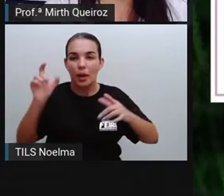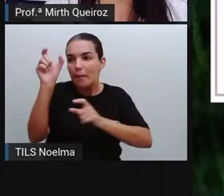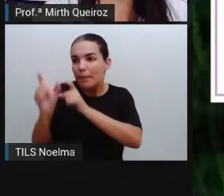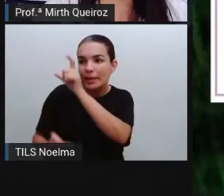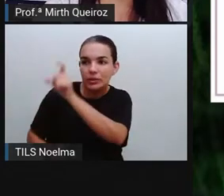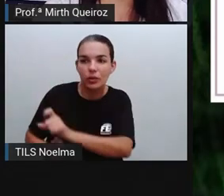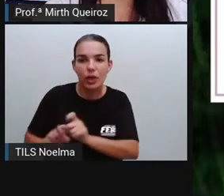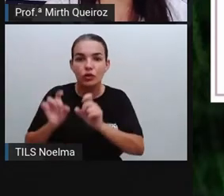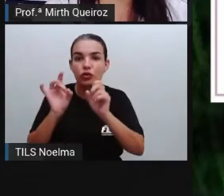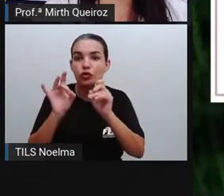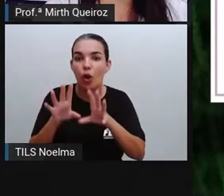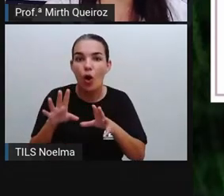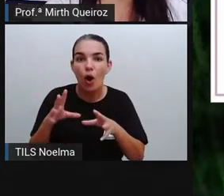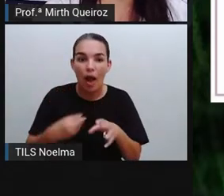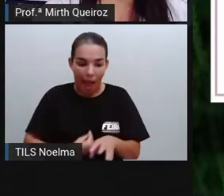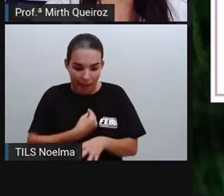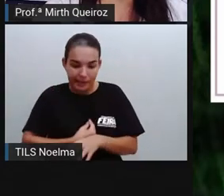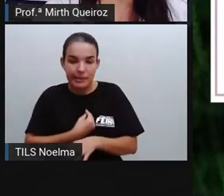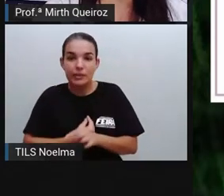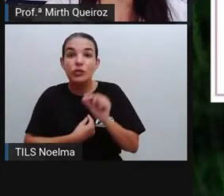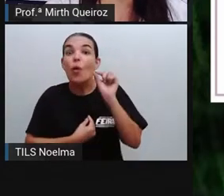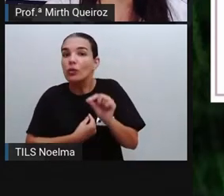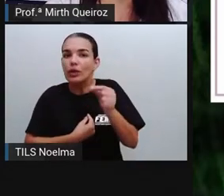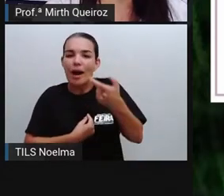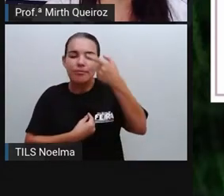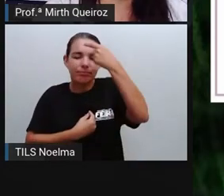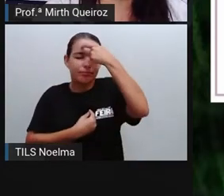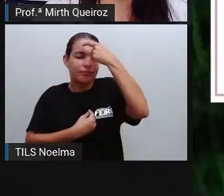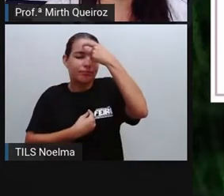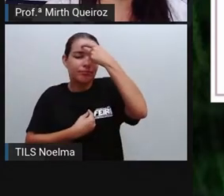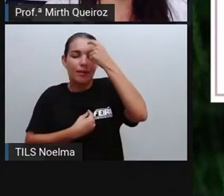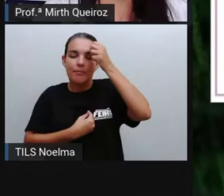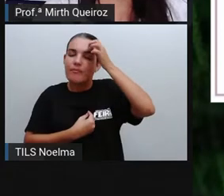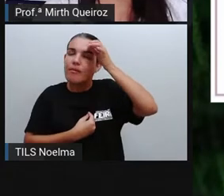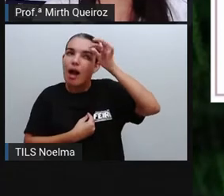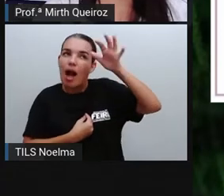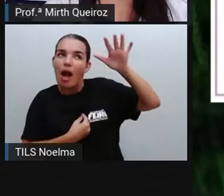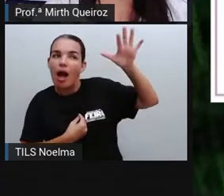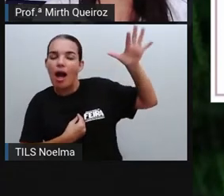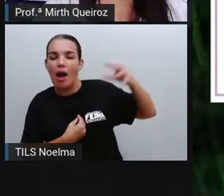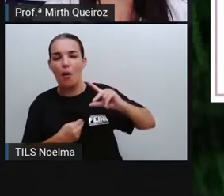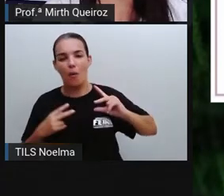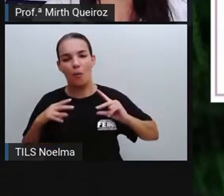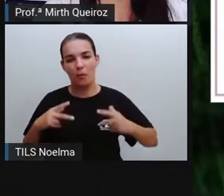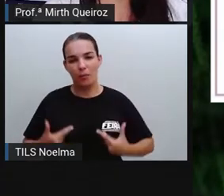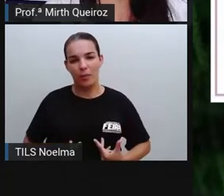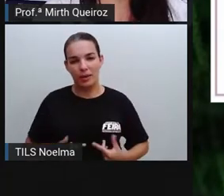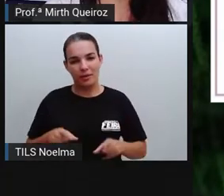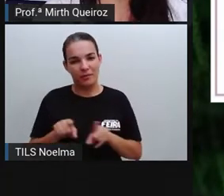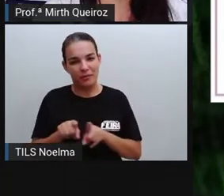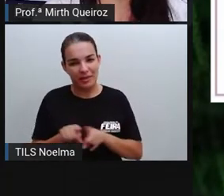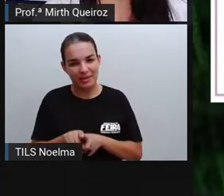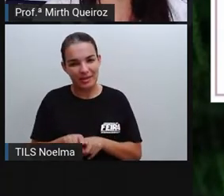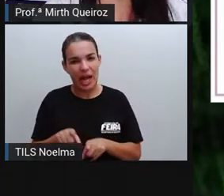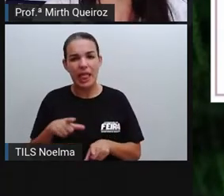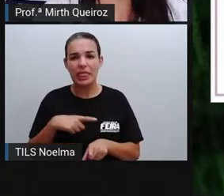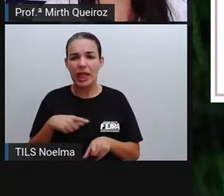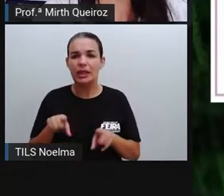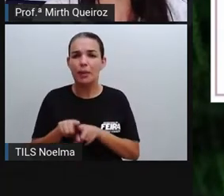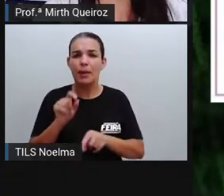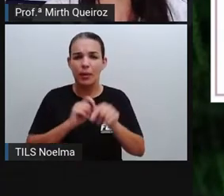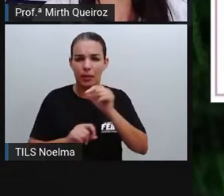na fantasia e que foi criado aí pela mente humana. E possuem também características regionais.